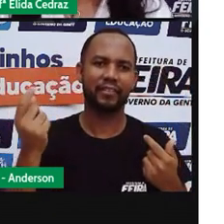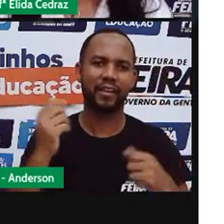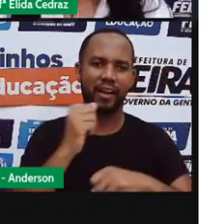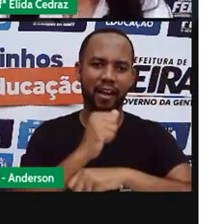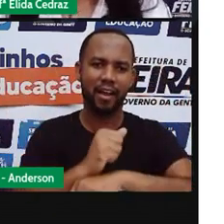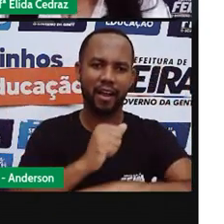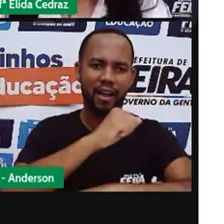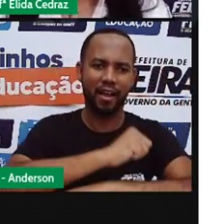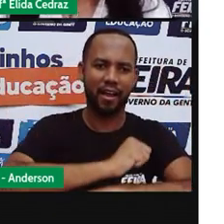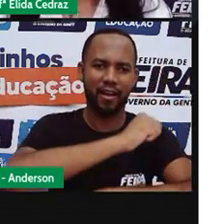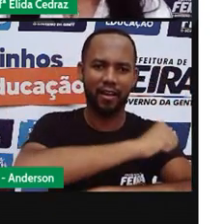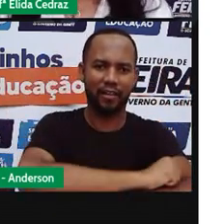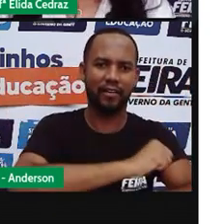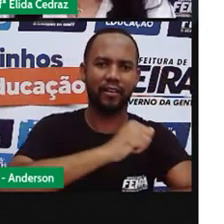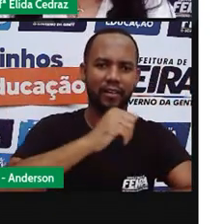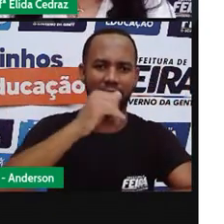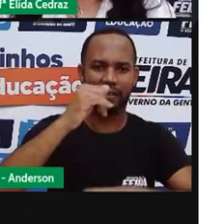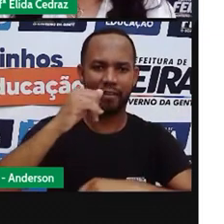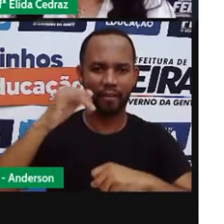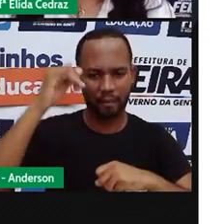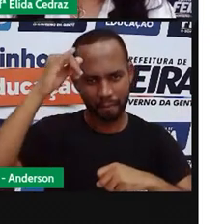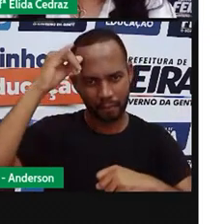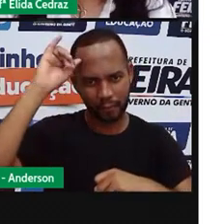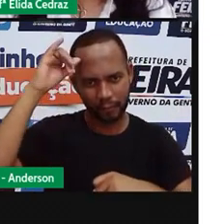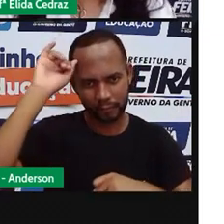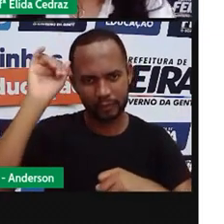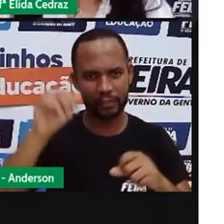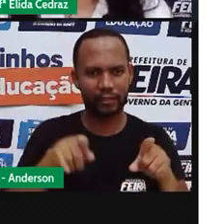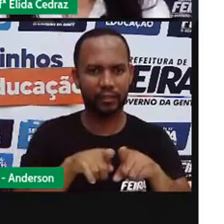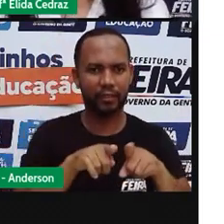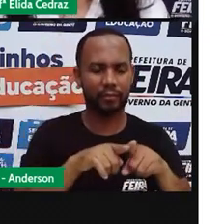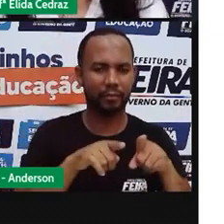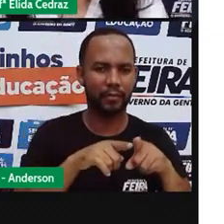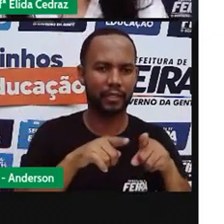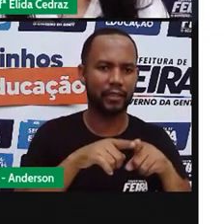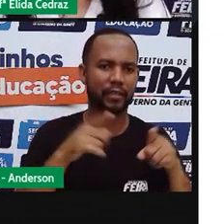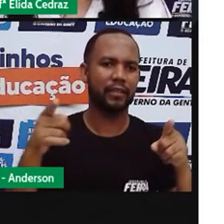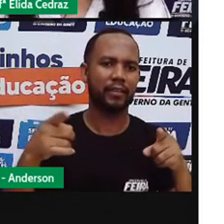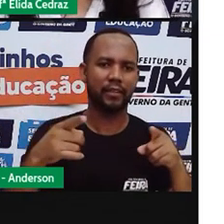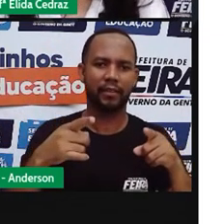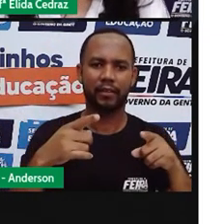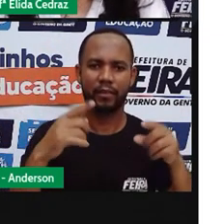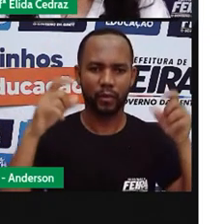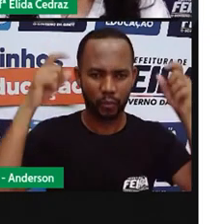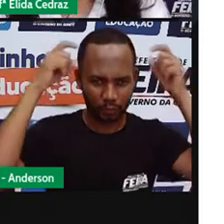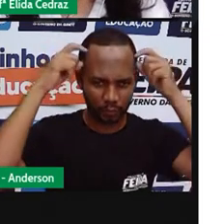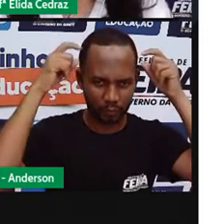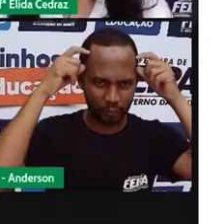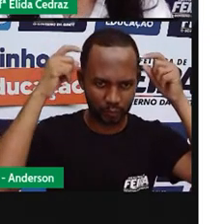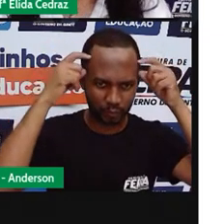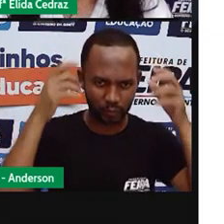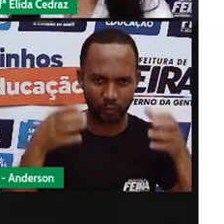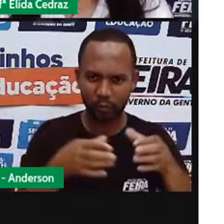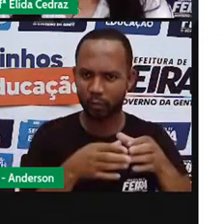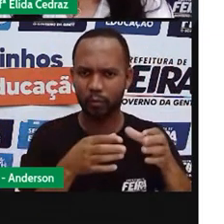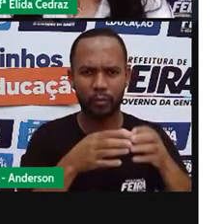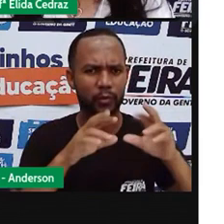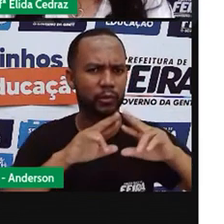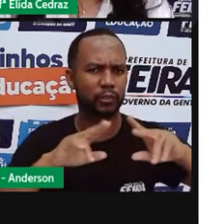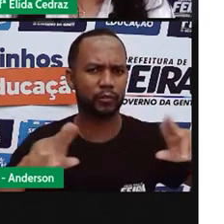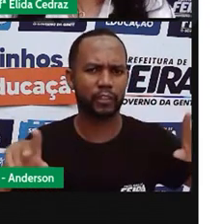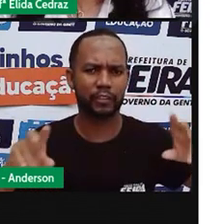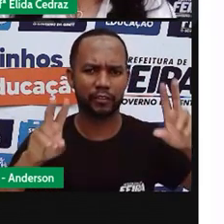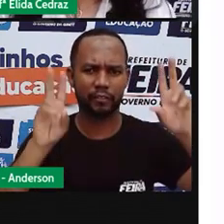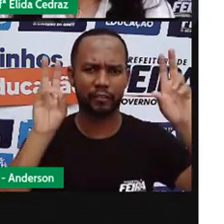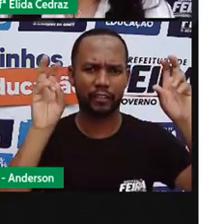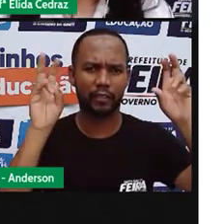a rã e o boi, os viajantes e o urso e a raposa e o corpo. Nós também temos